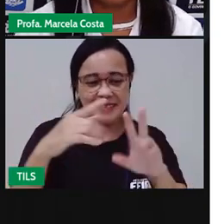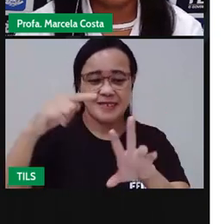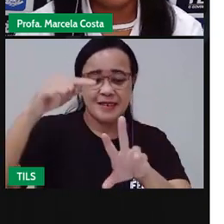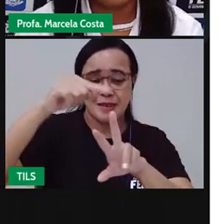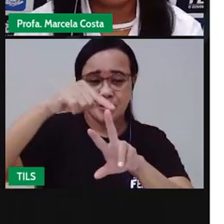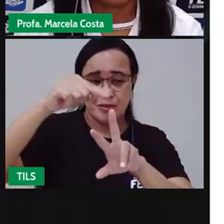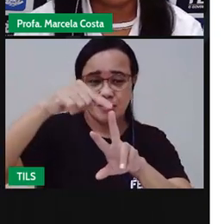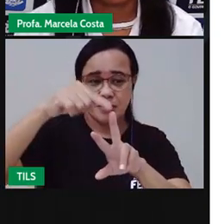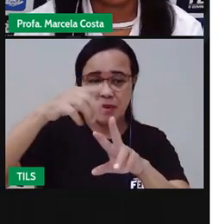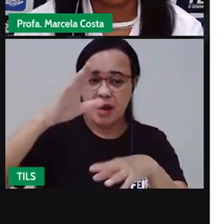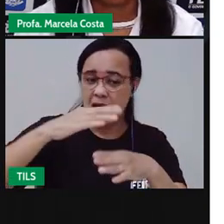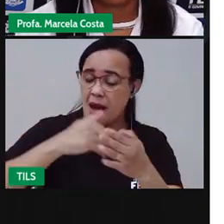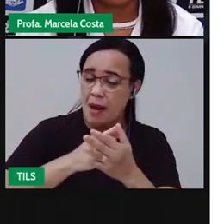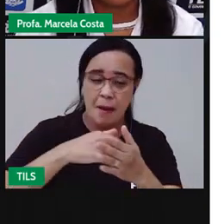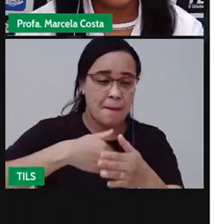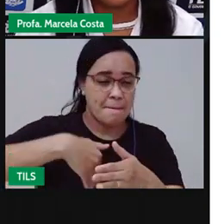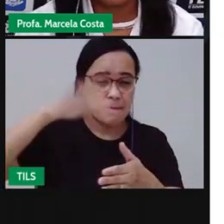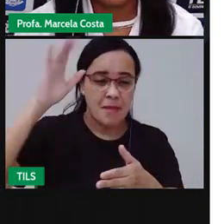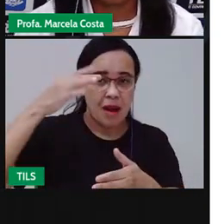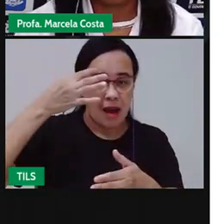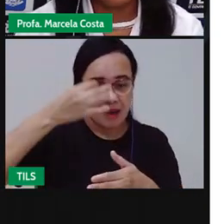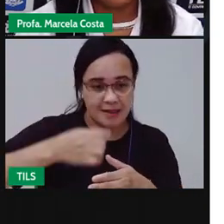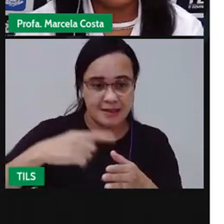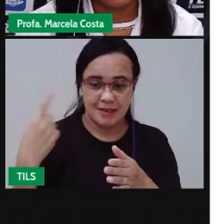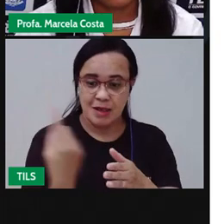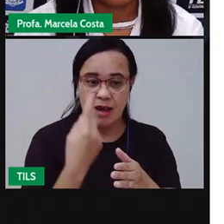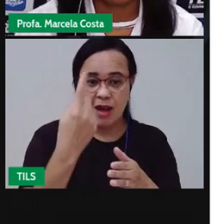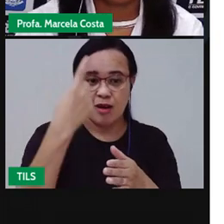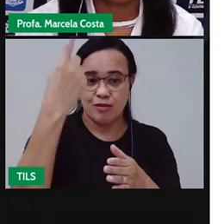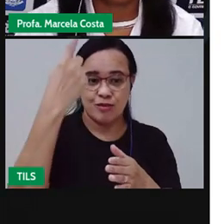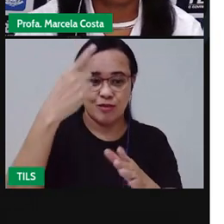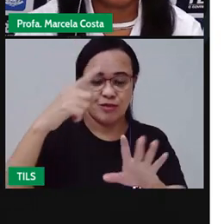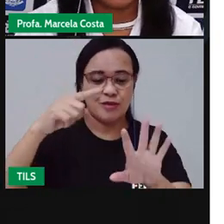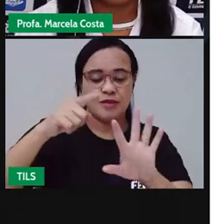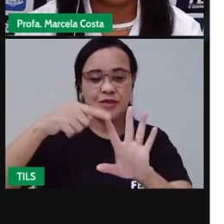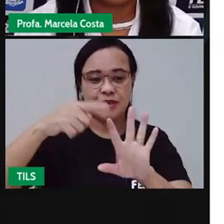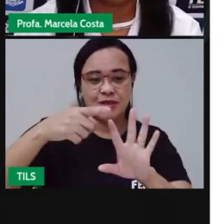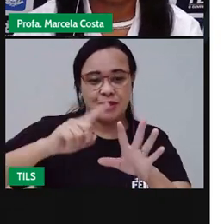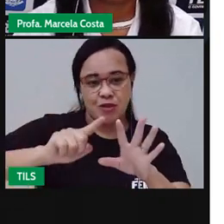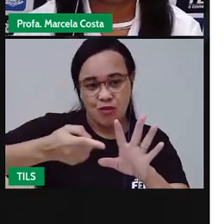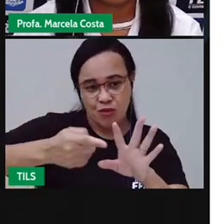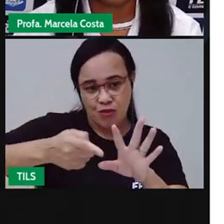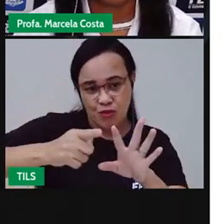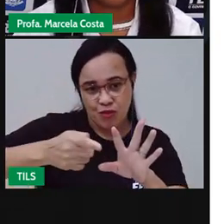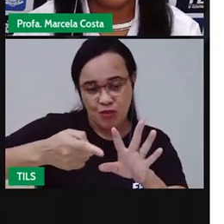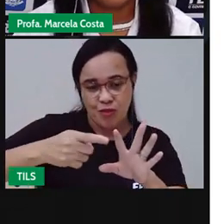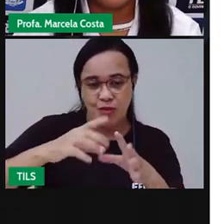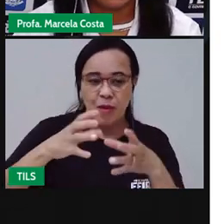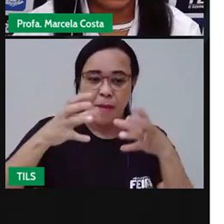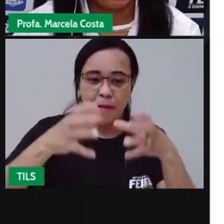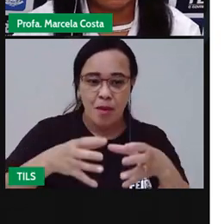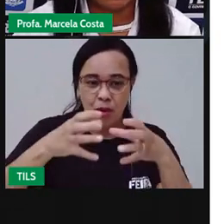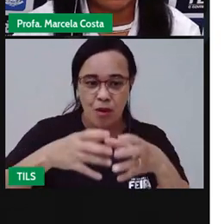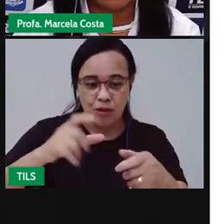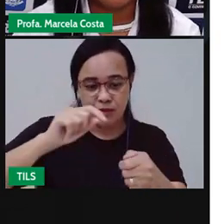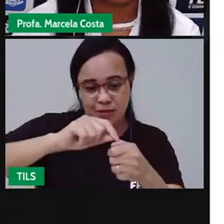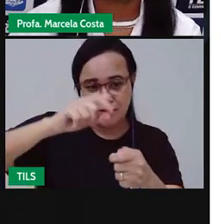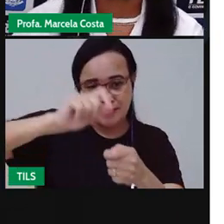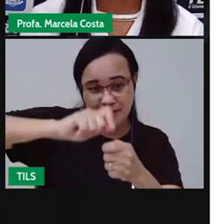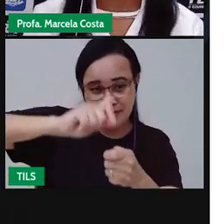de todos. Pura bolo. Mata piolho.